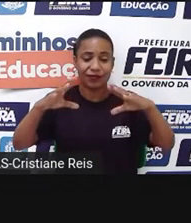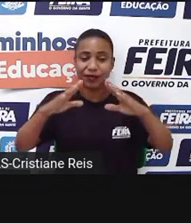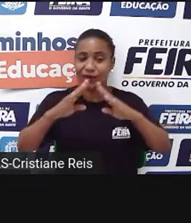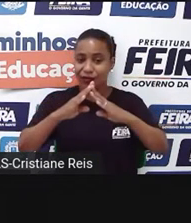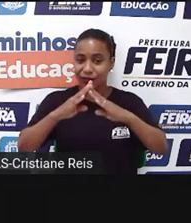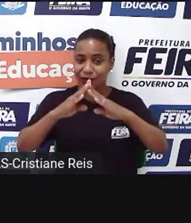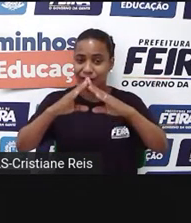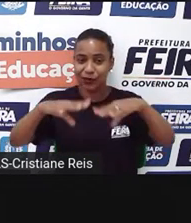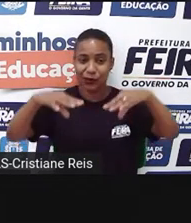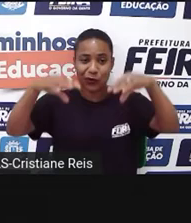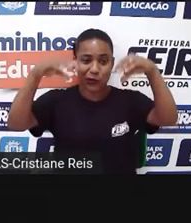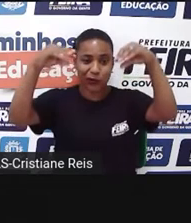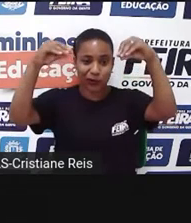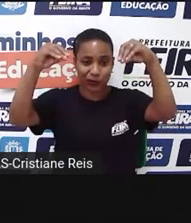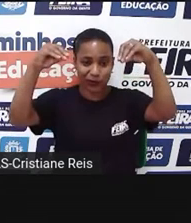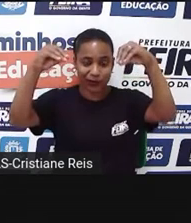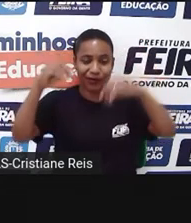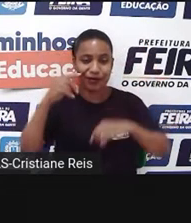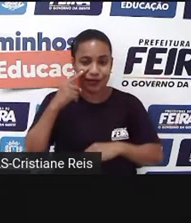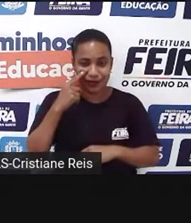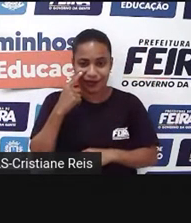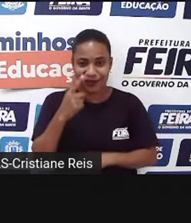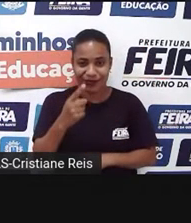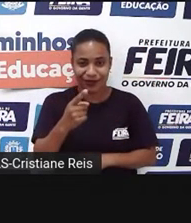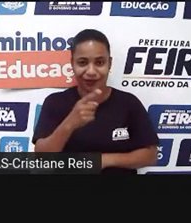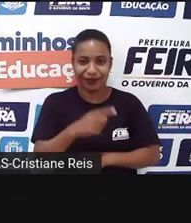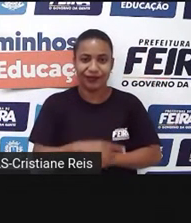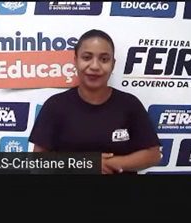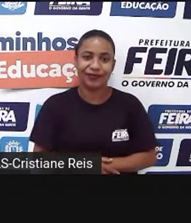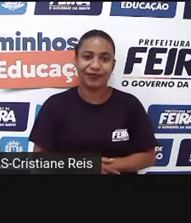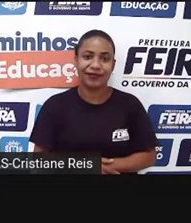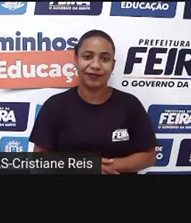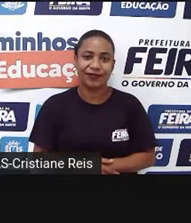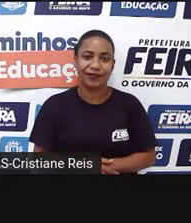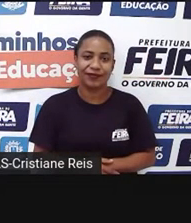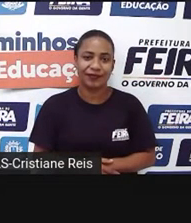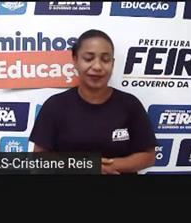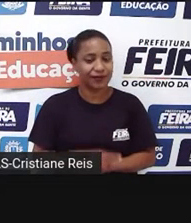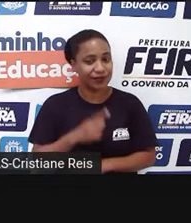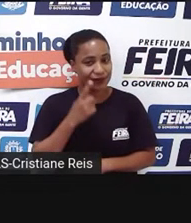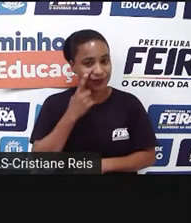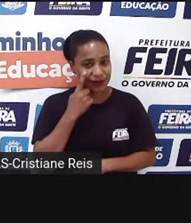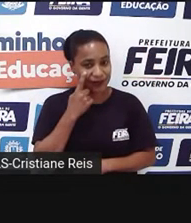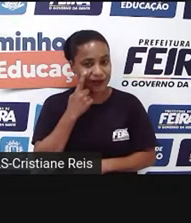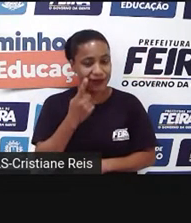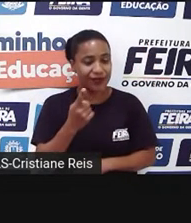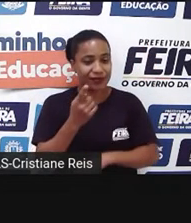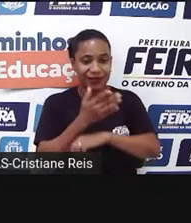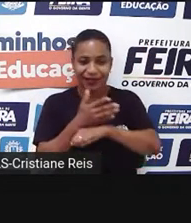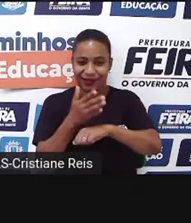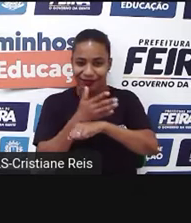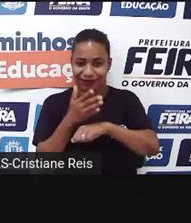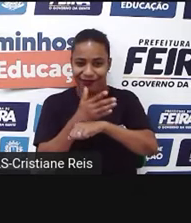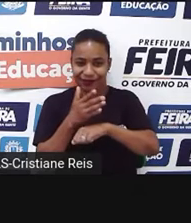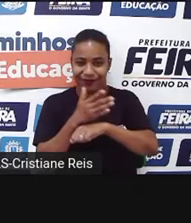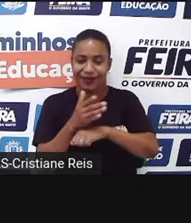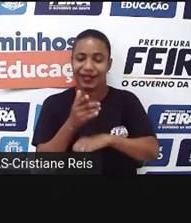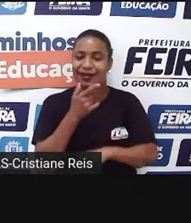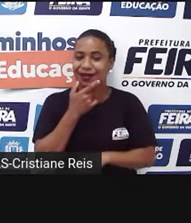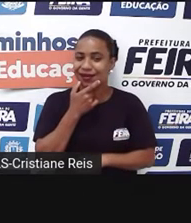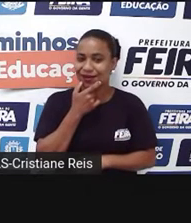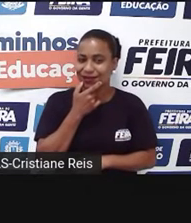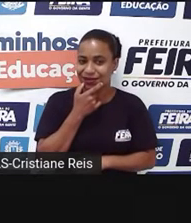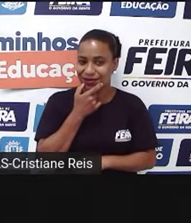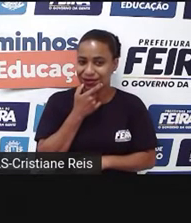castelo, essa cena aqui. Ok, students? Mas, para a gente praticar um pouco o nosso inglês, eu vou abrir para